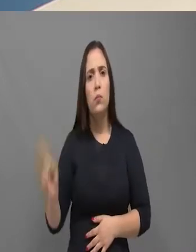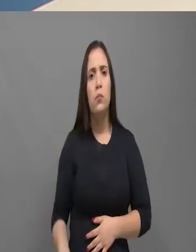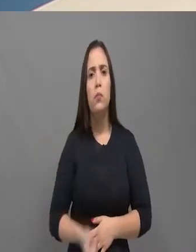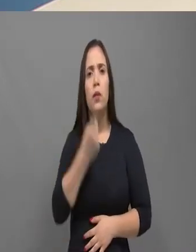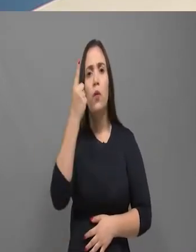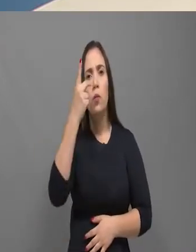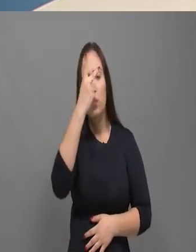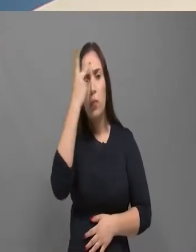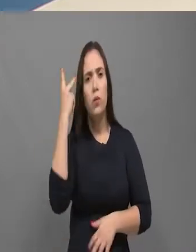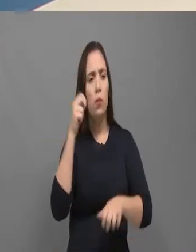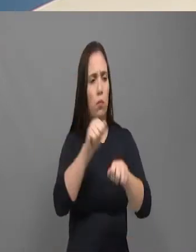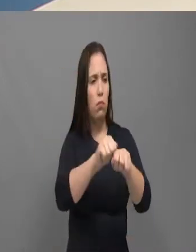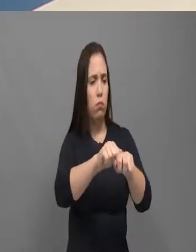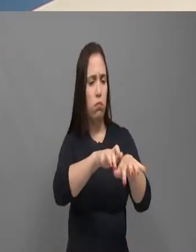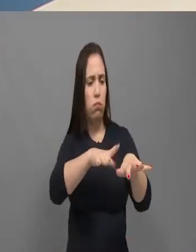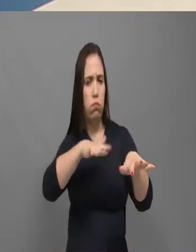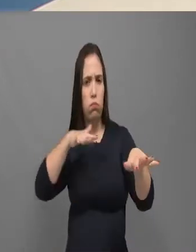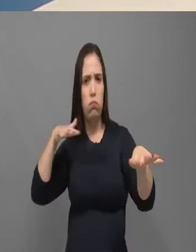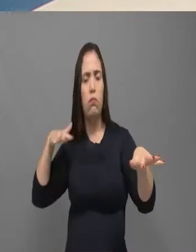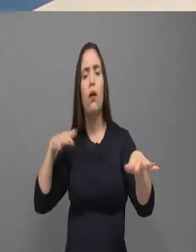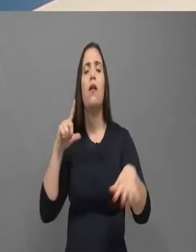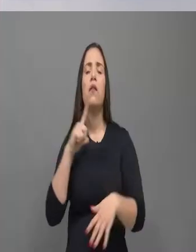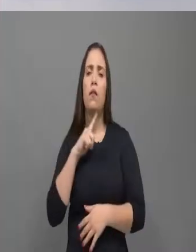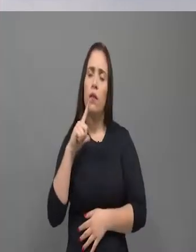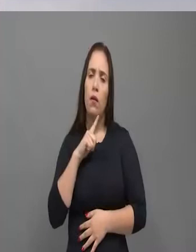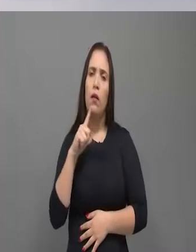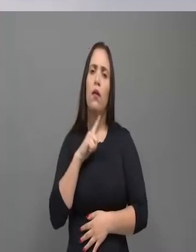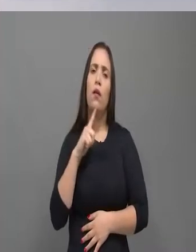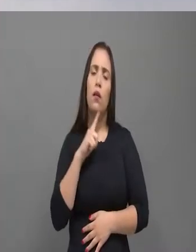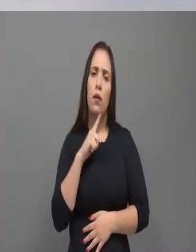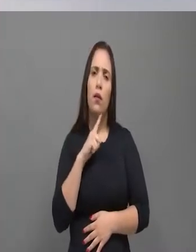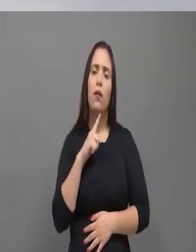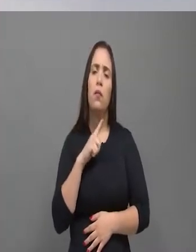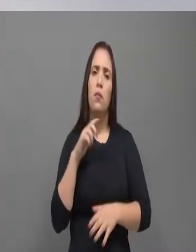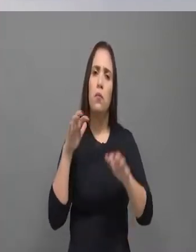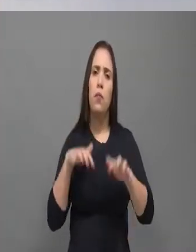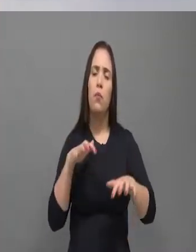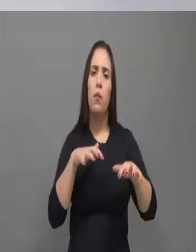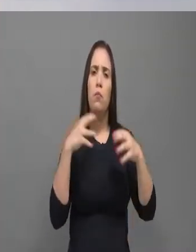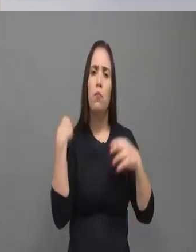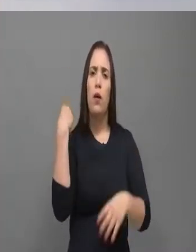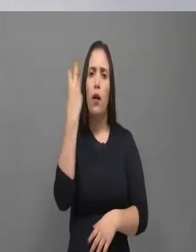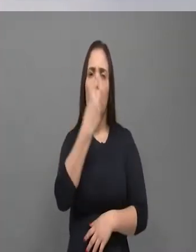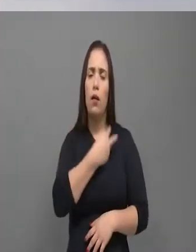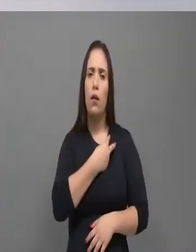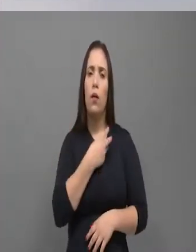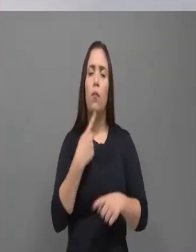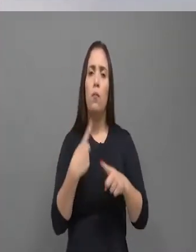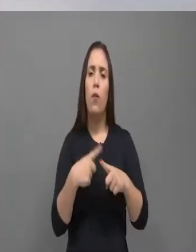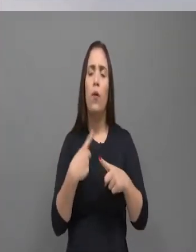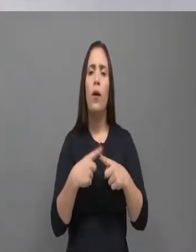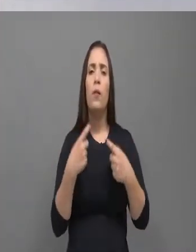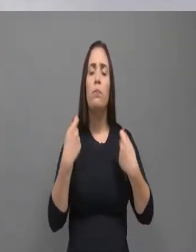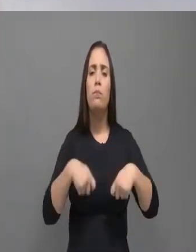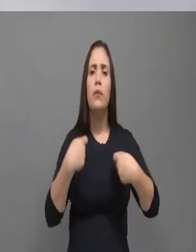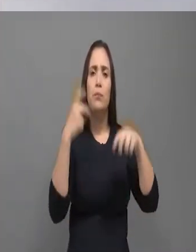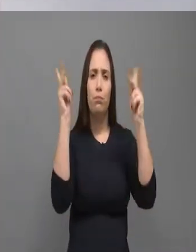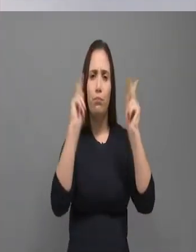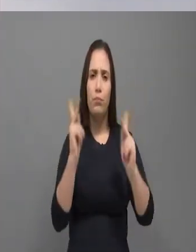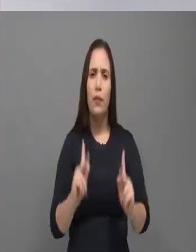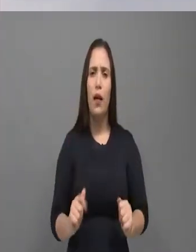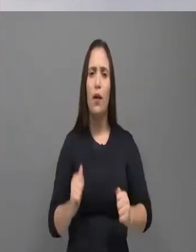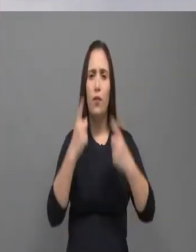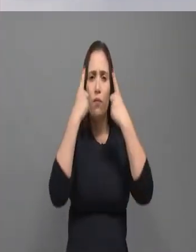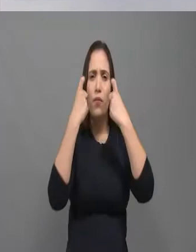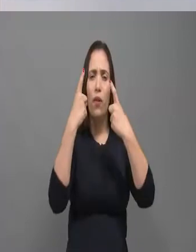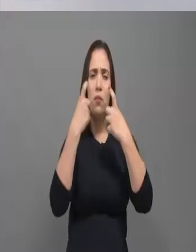Dessa violência que a vive, né? É, eu não tenho dúvida, sabe o Carlos Felipe, e aí eu queria só fazer uma correção. A Caminhada com Maria, hoje, é o segundo